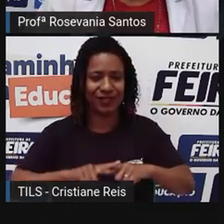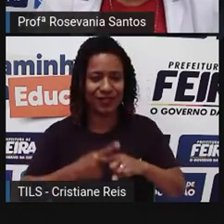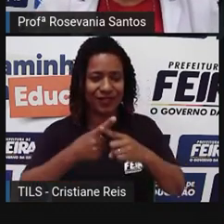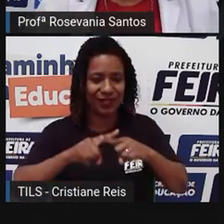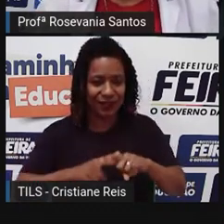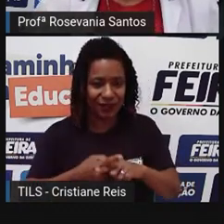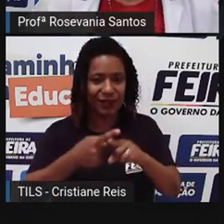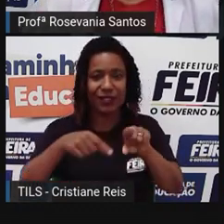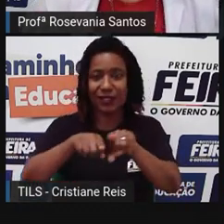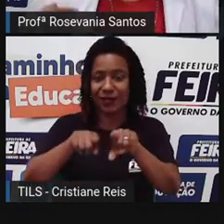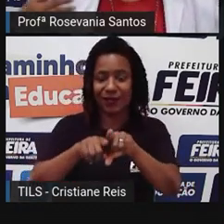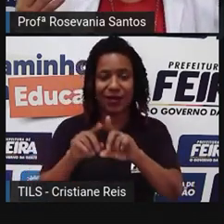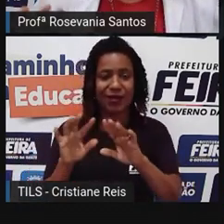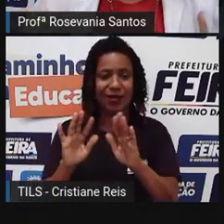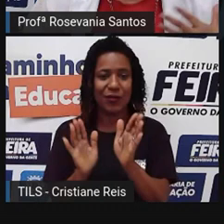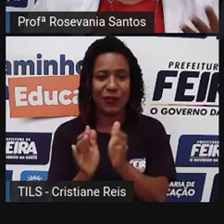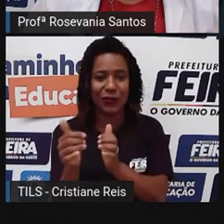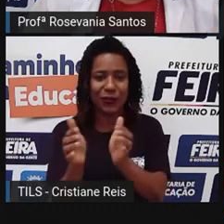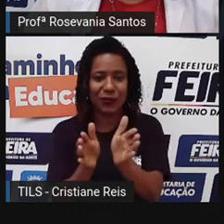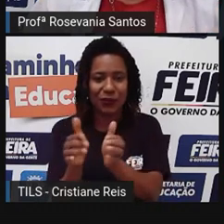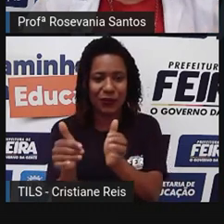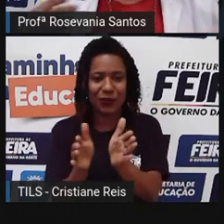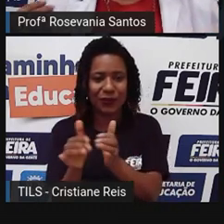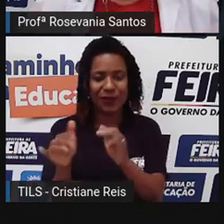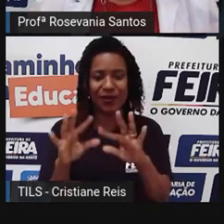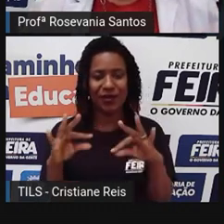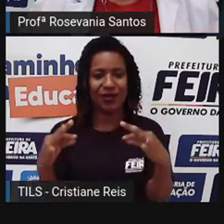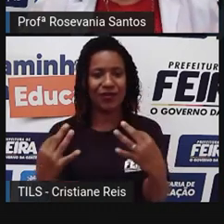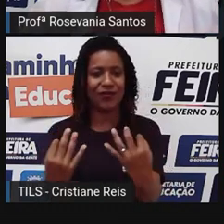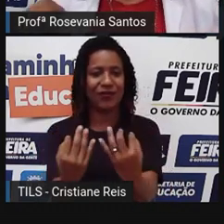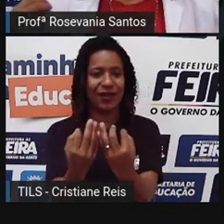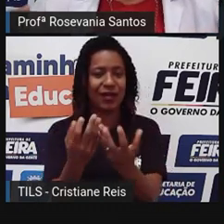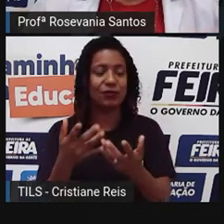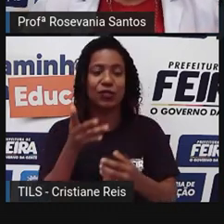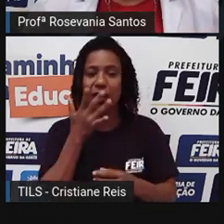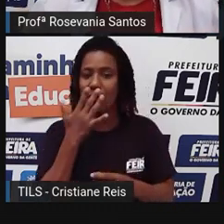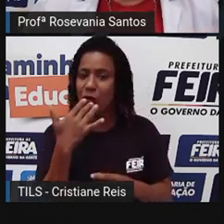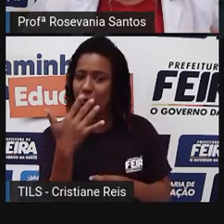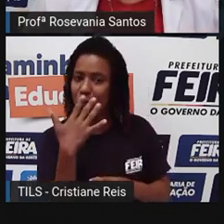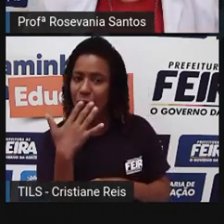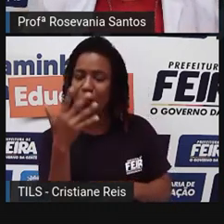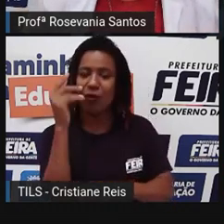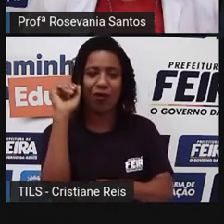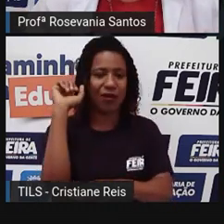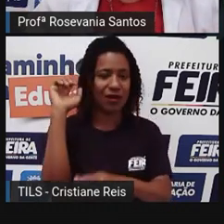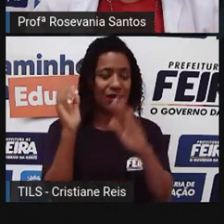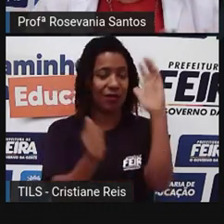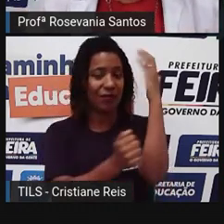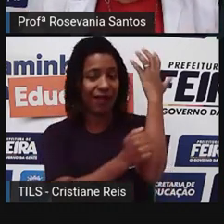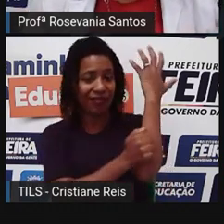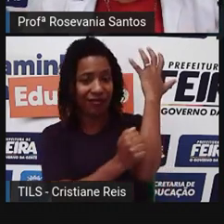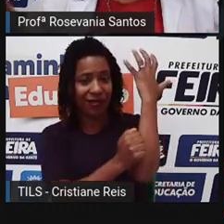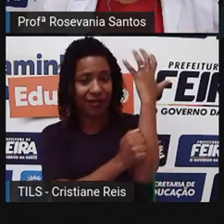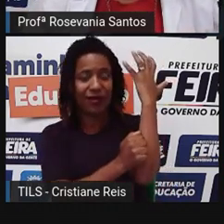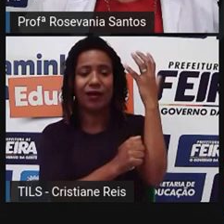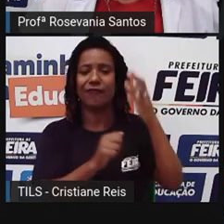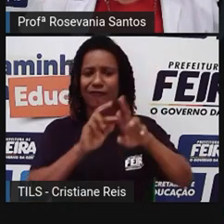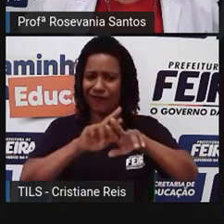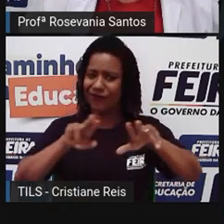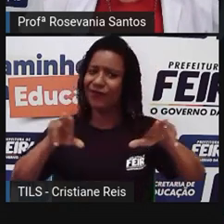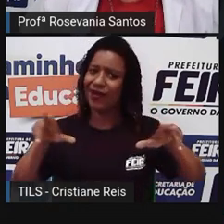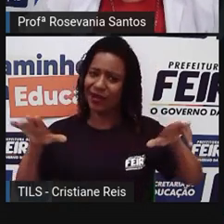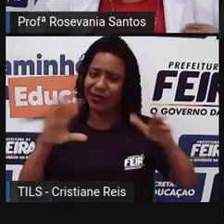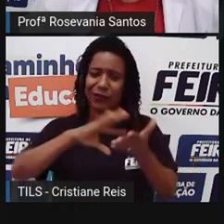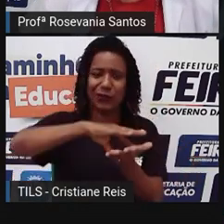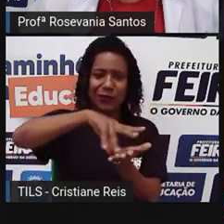né? De cerâmica. Mas tinha muito material envolvendo couro, envolvendo madeira. Então, tudo era muito artesanal,